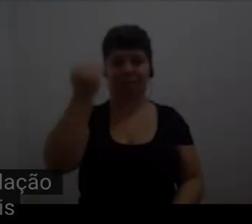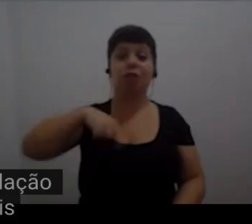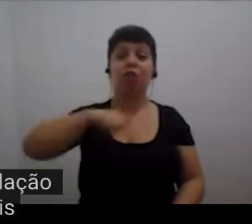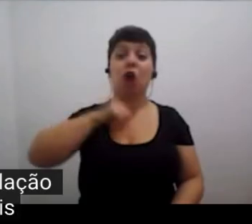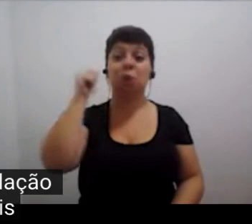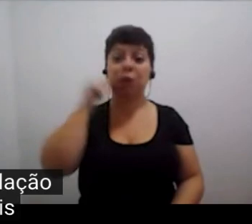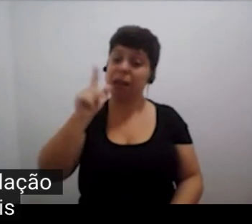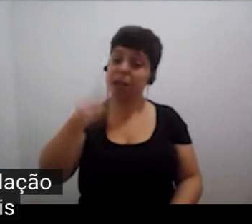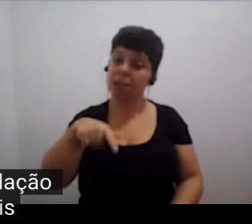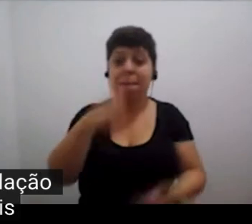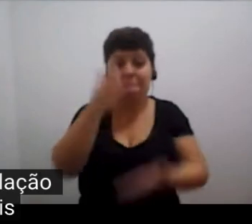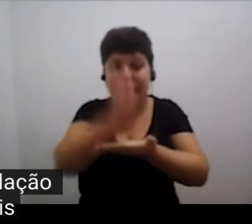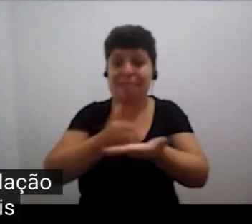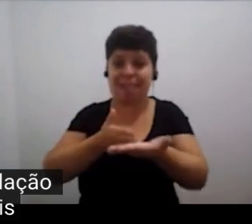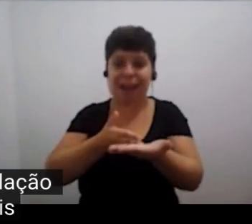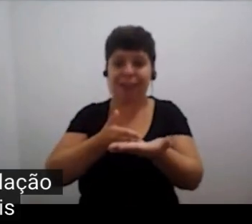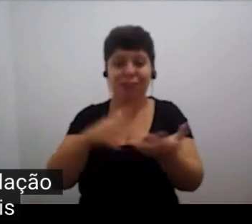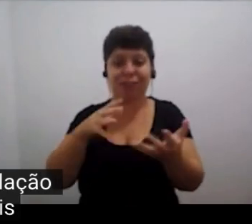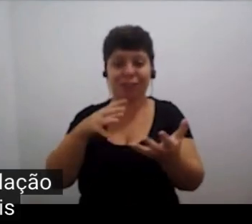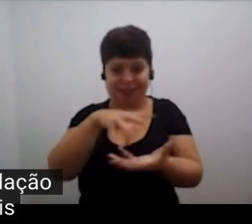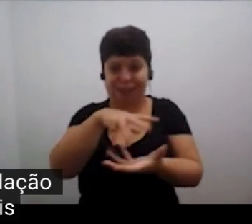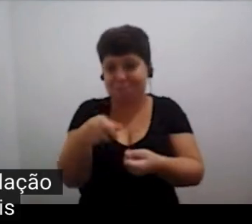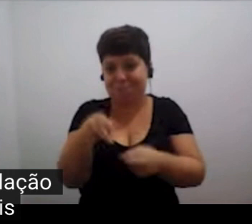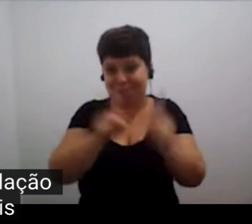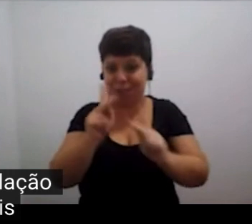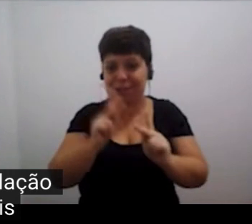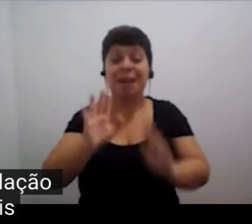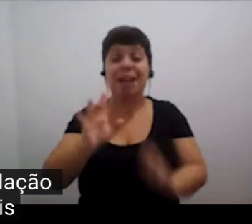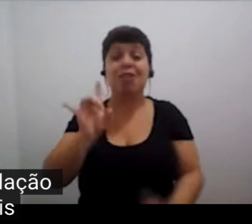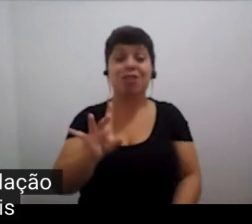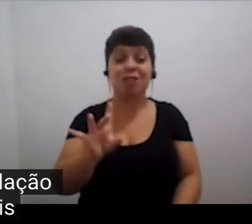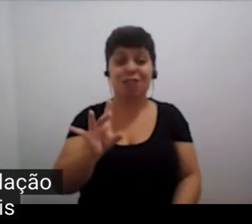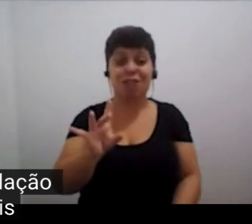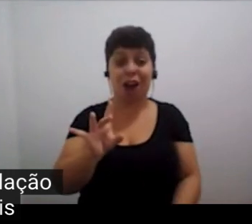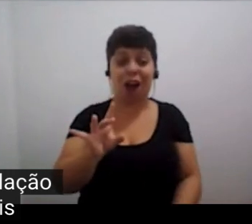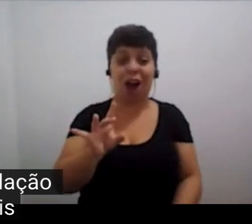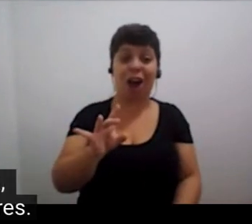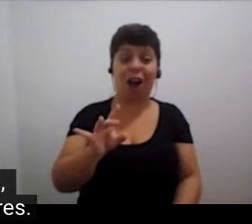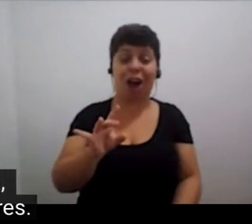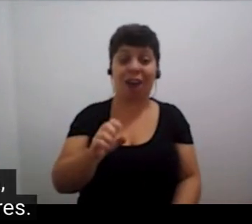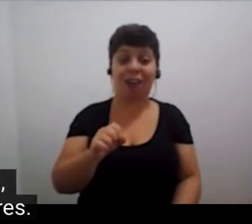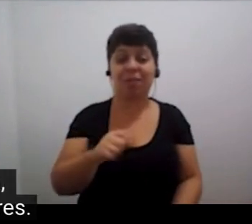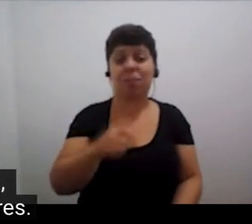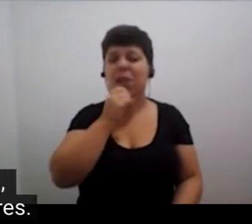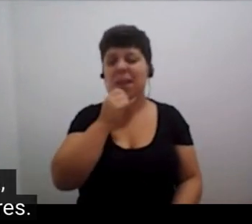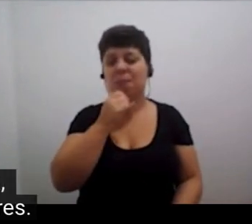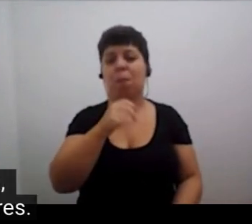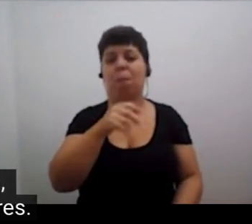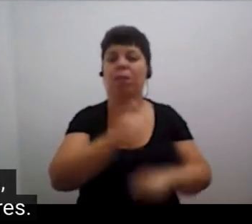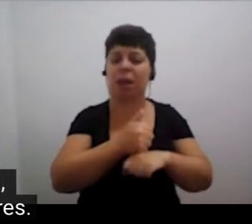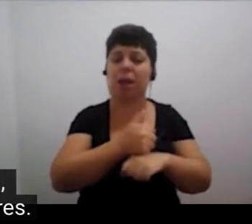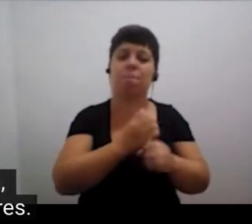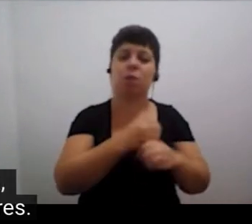E nós mulheres somos a metade da população mundial, mas só 30% dos profissionais de ciências naturais,